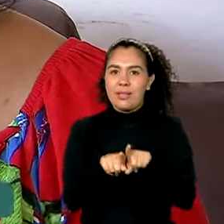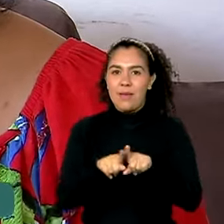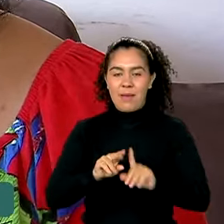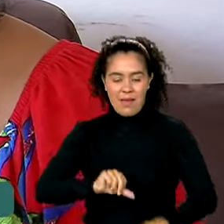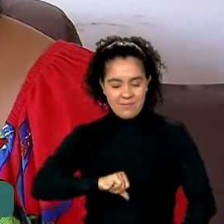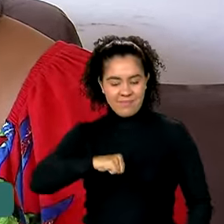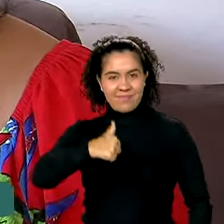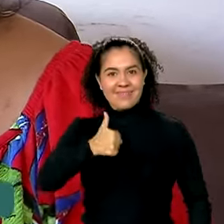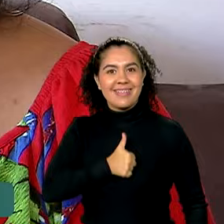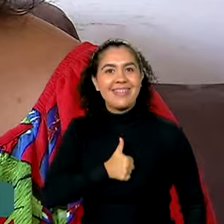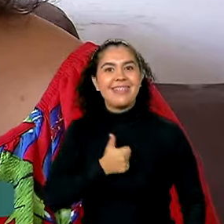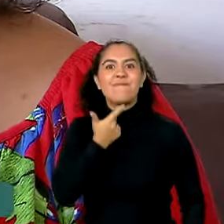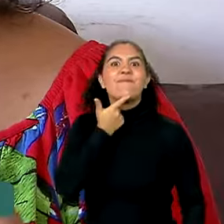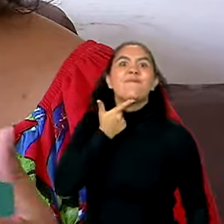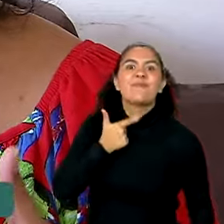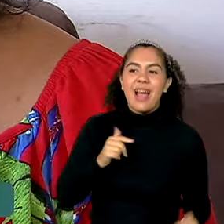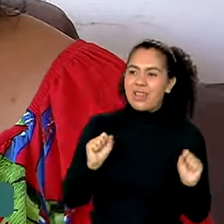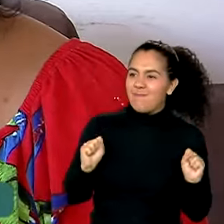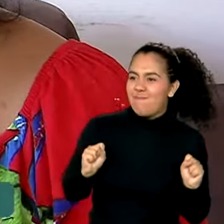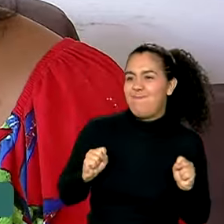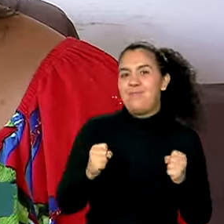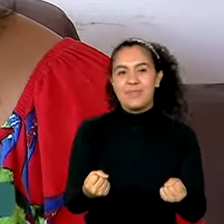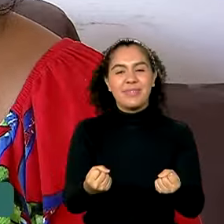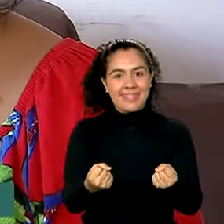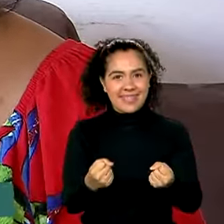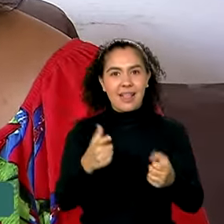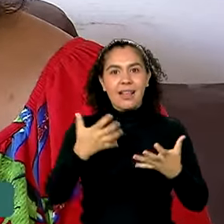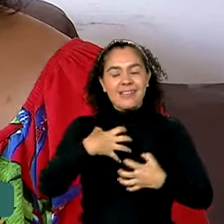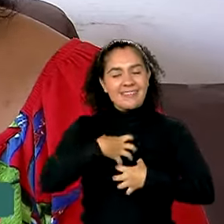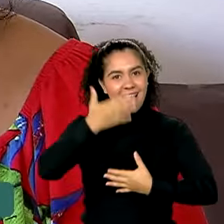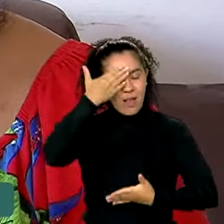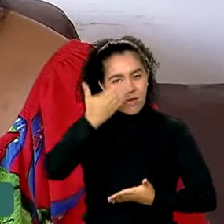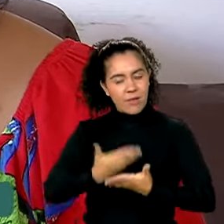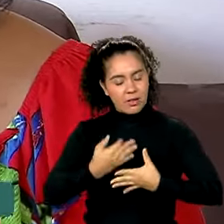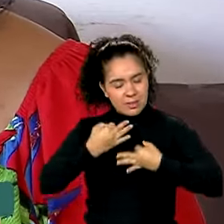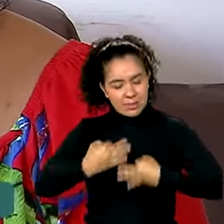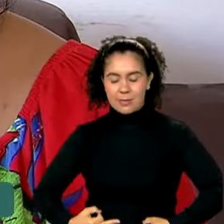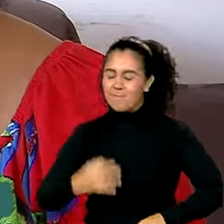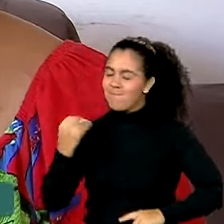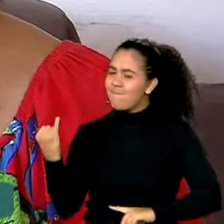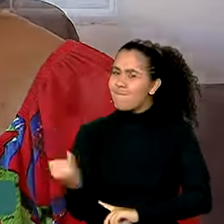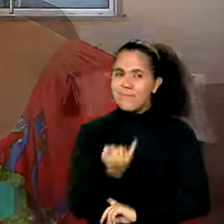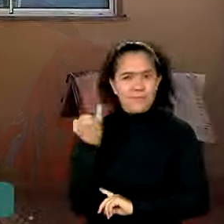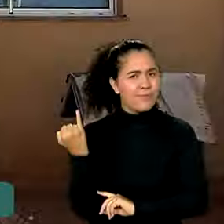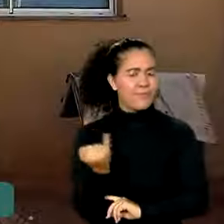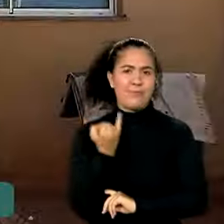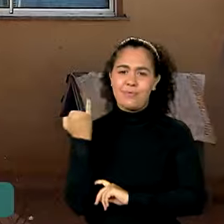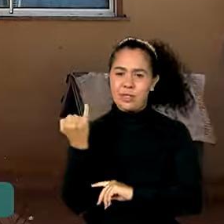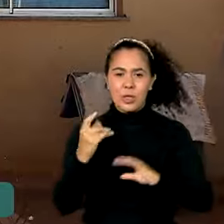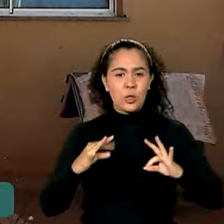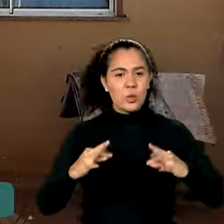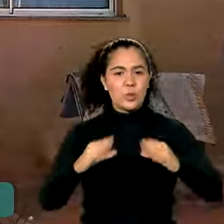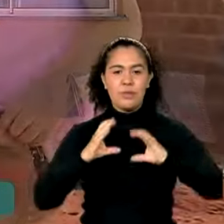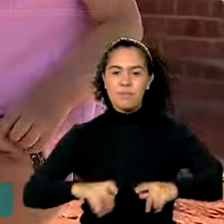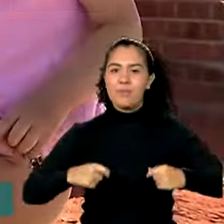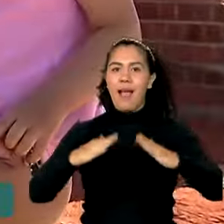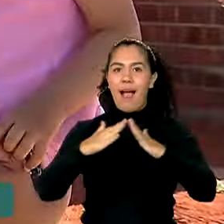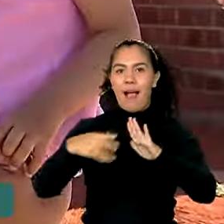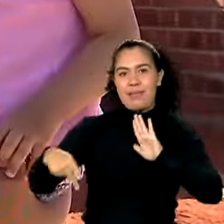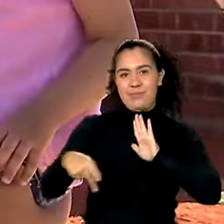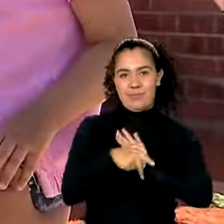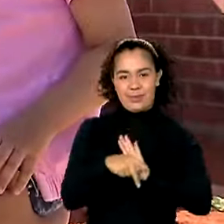autoestima a vontade de correr atrás é uma questão de confiança mesmo e dignidade é importantíssimo e imprescindível que todo cidadão tenha sua casa